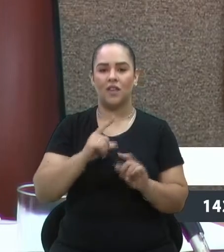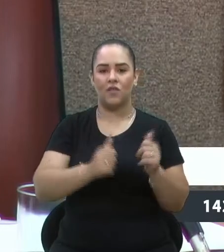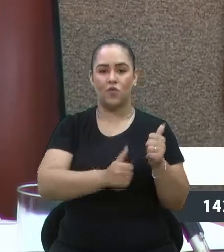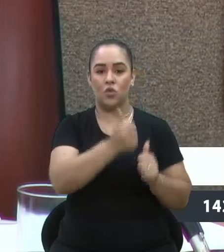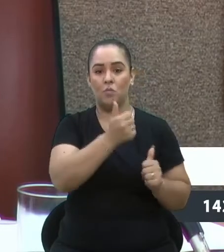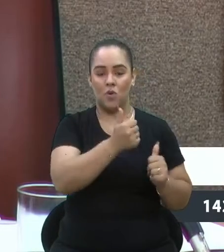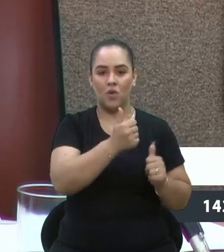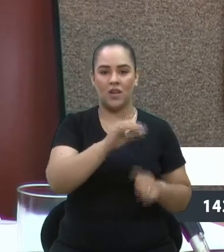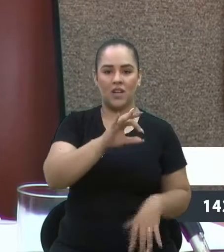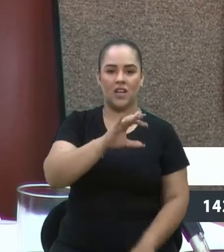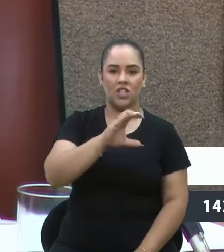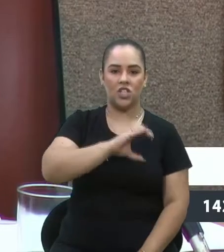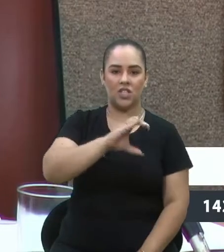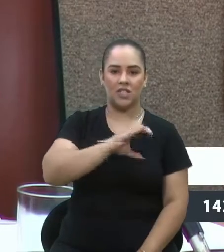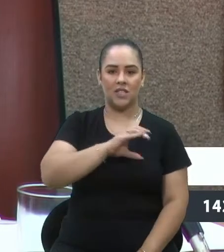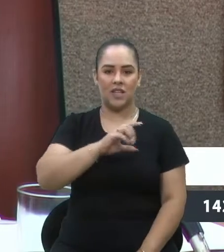depois.